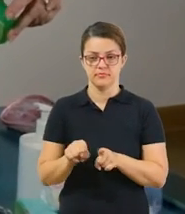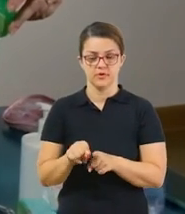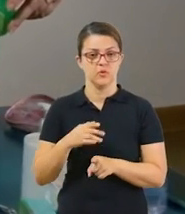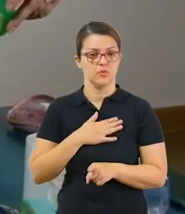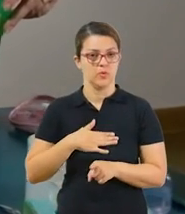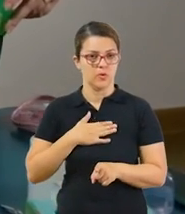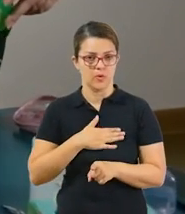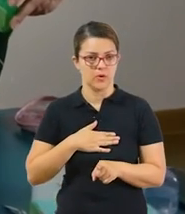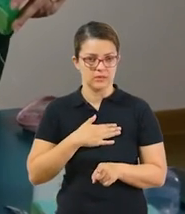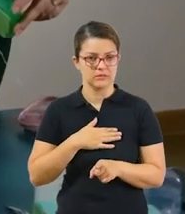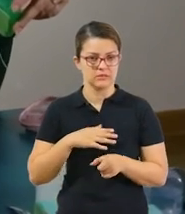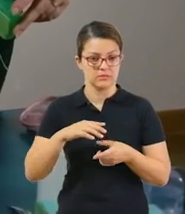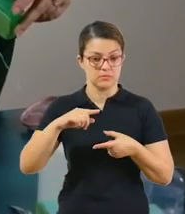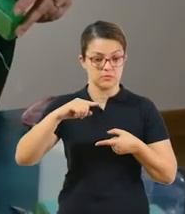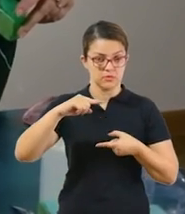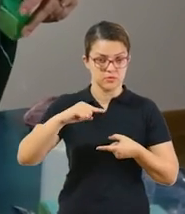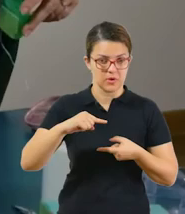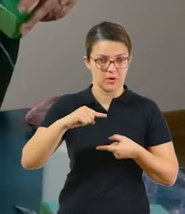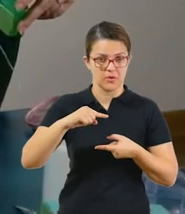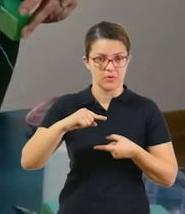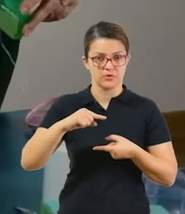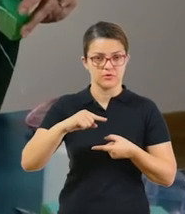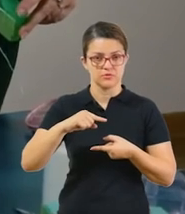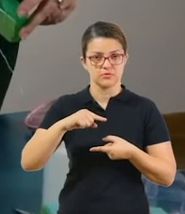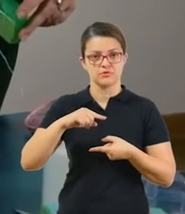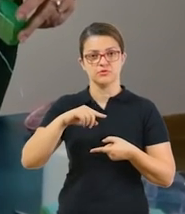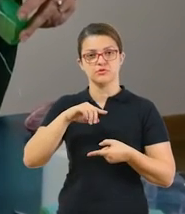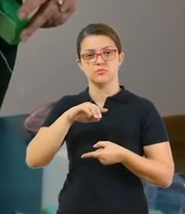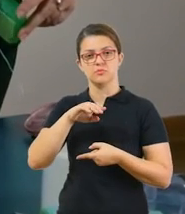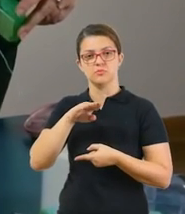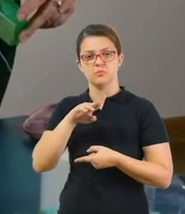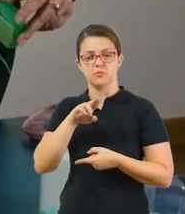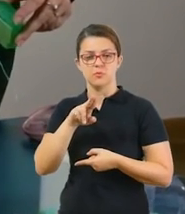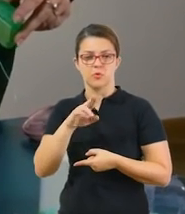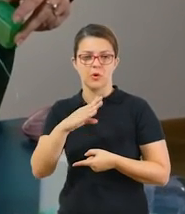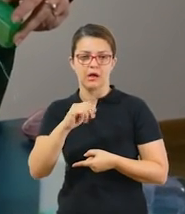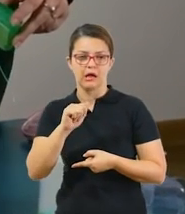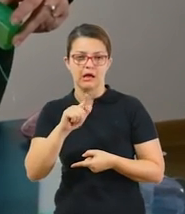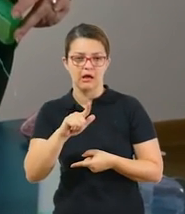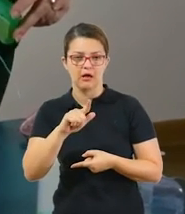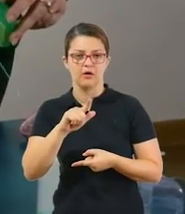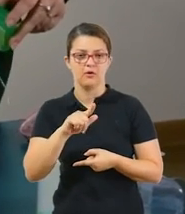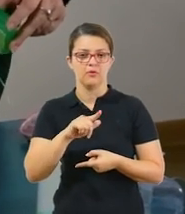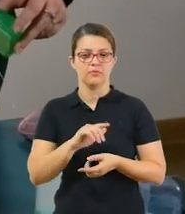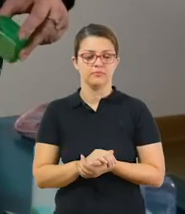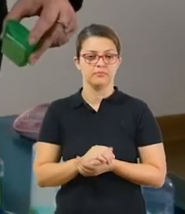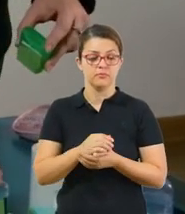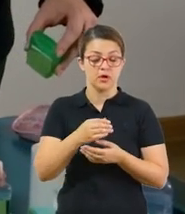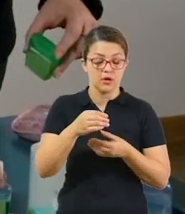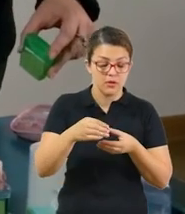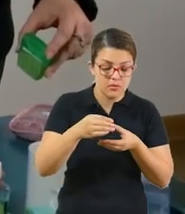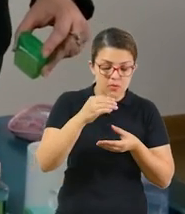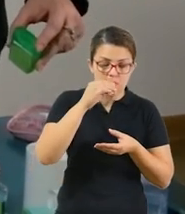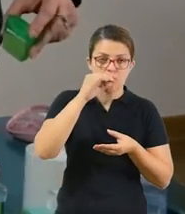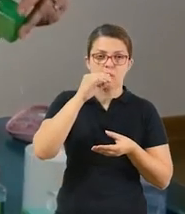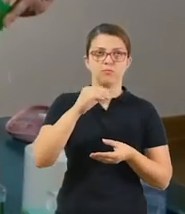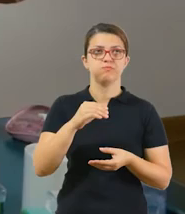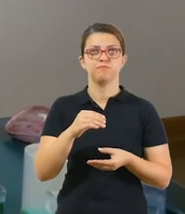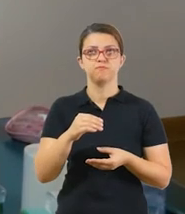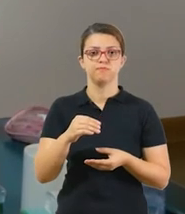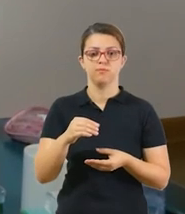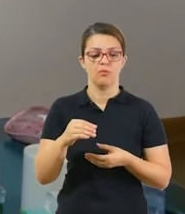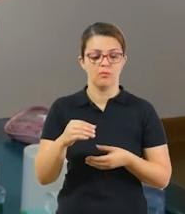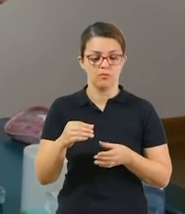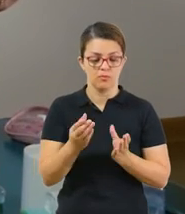também gosta, enxaguante bucal. Depois que escovou os dentes, um pouquinho na boca e gargareja